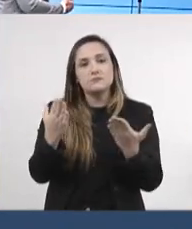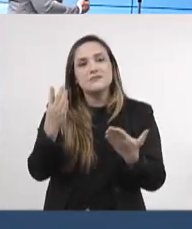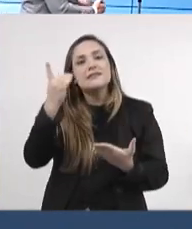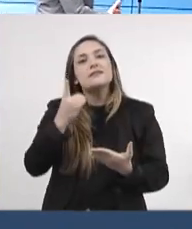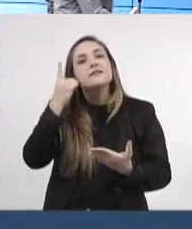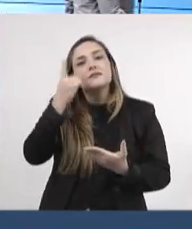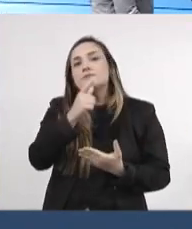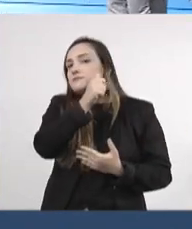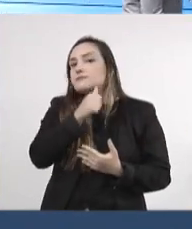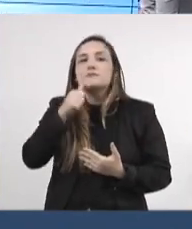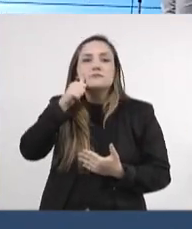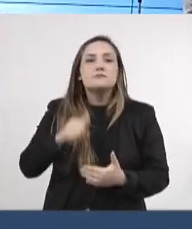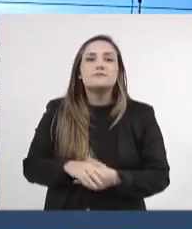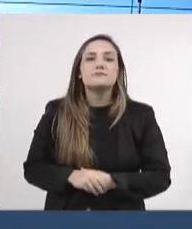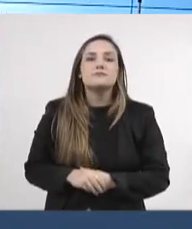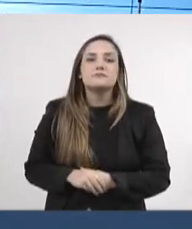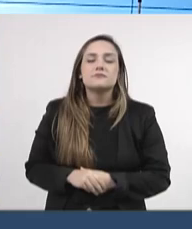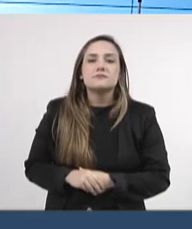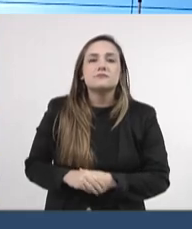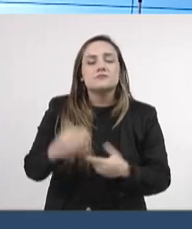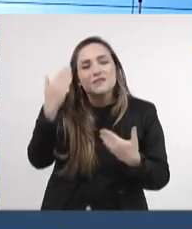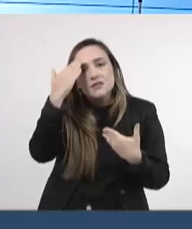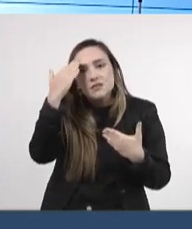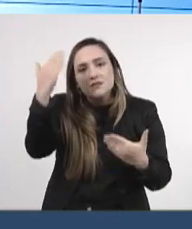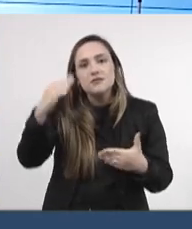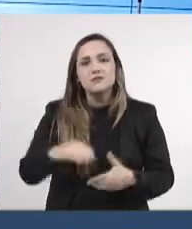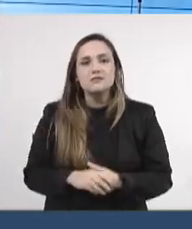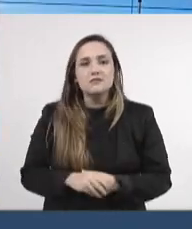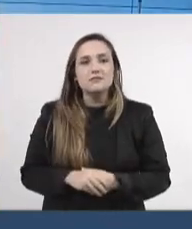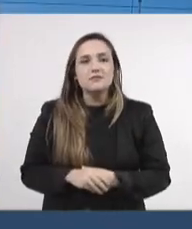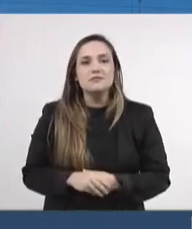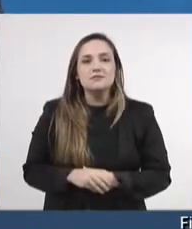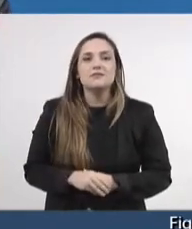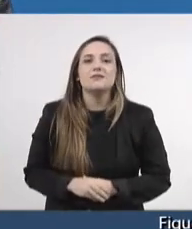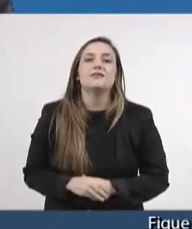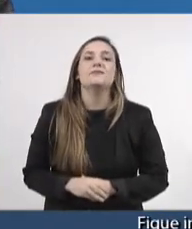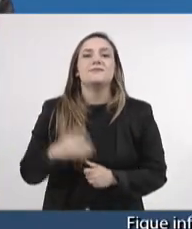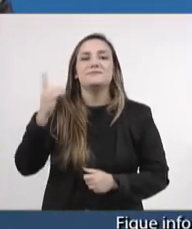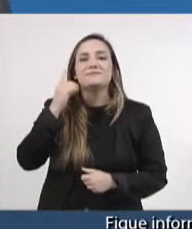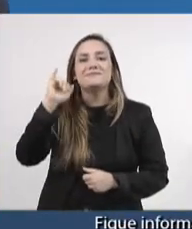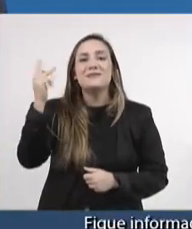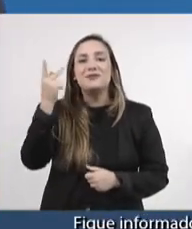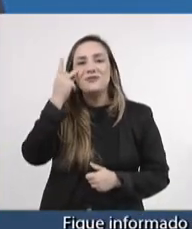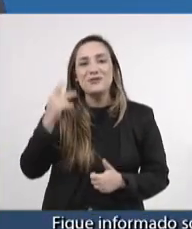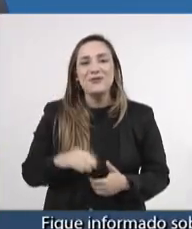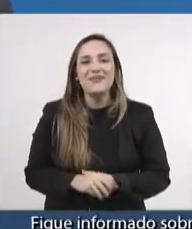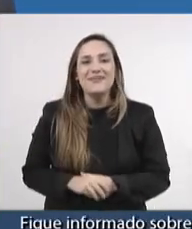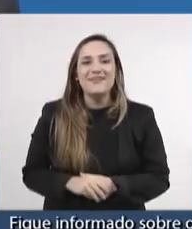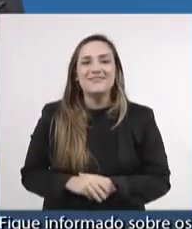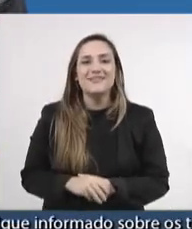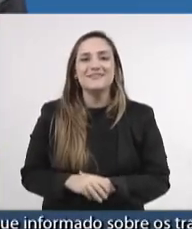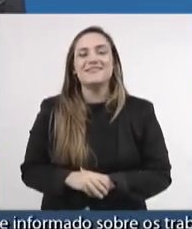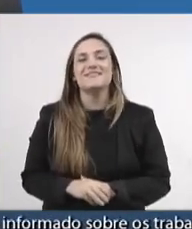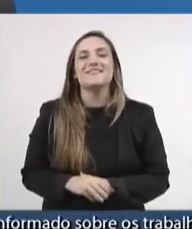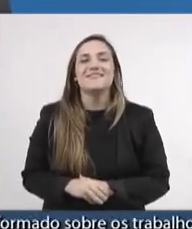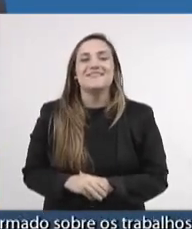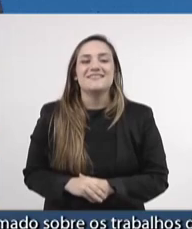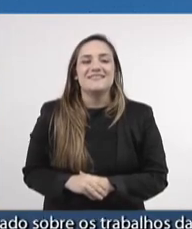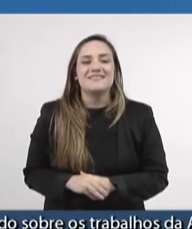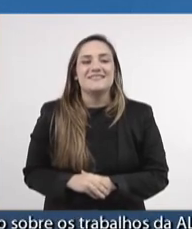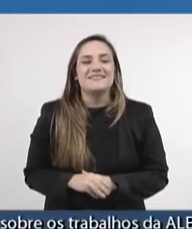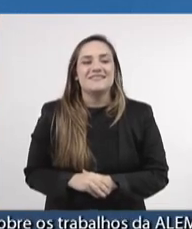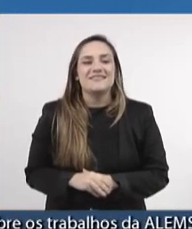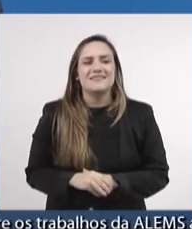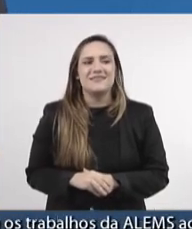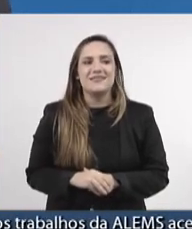ao brilhante deputado Antônio Vaz. Obrigado, deputado João Henrique. Parabéns-lo pelas palavras aí